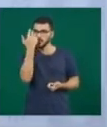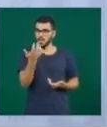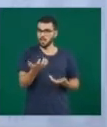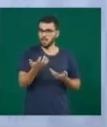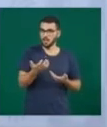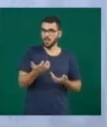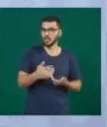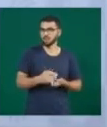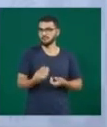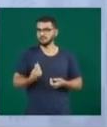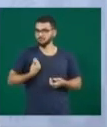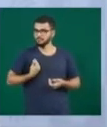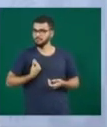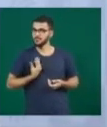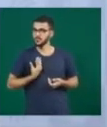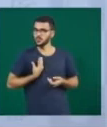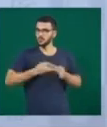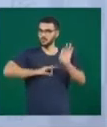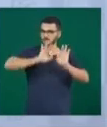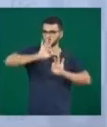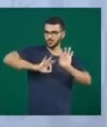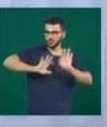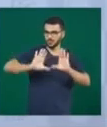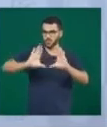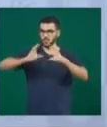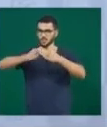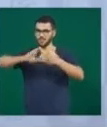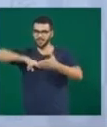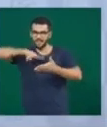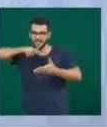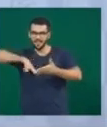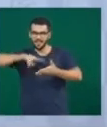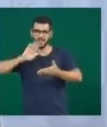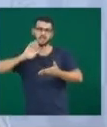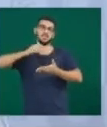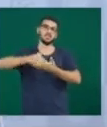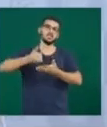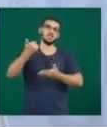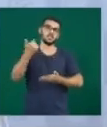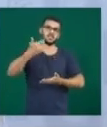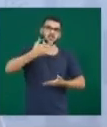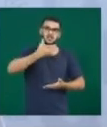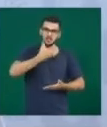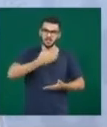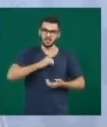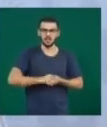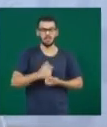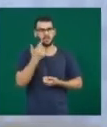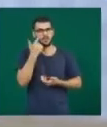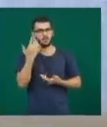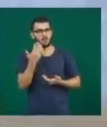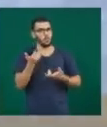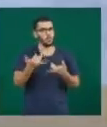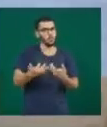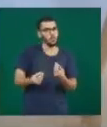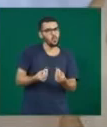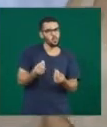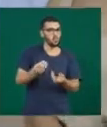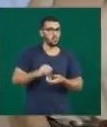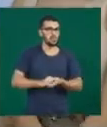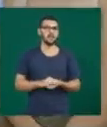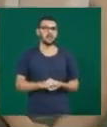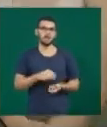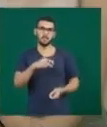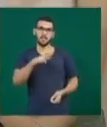do projeto Clube da Leitura com Doações tem até o dia 12 de dezembro. Para ter mais informações, eu converso com a